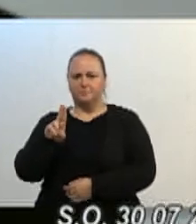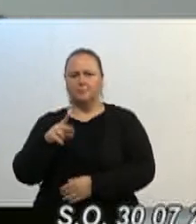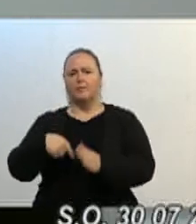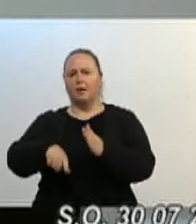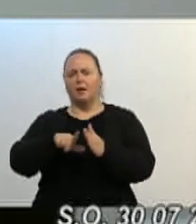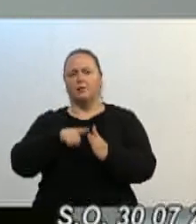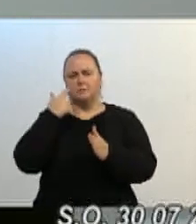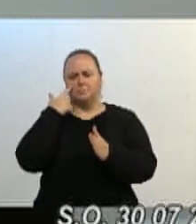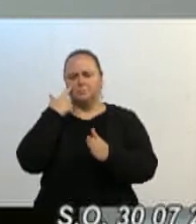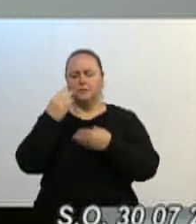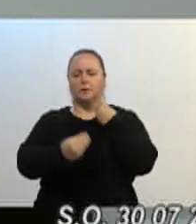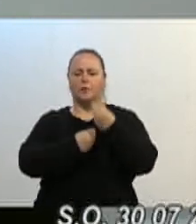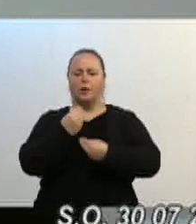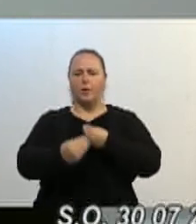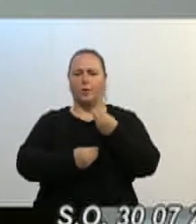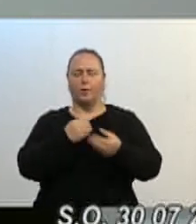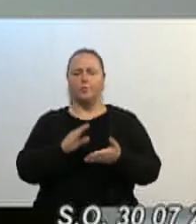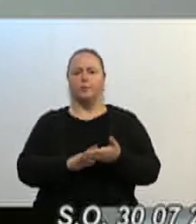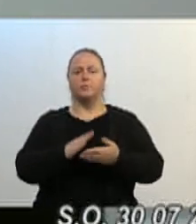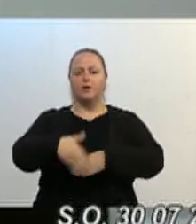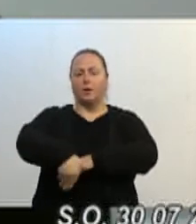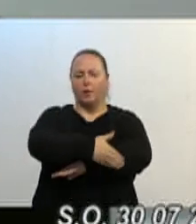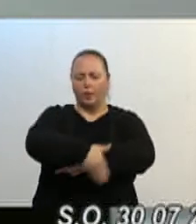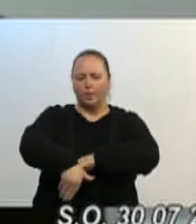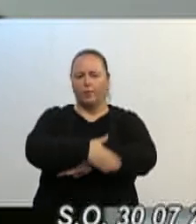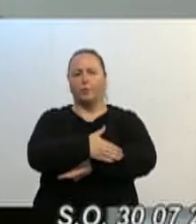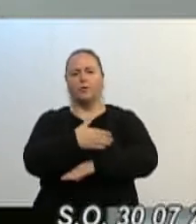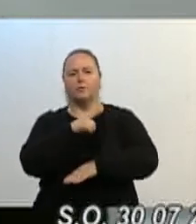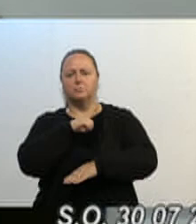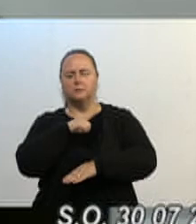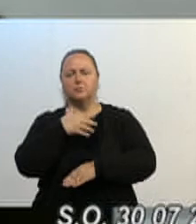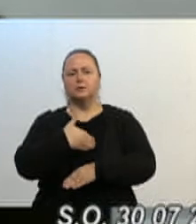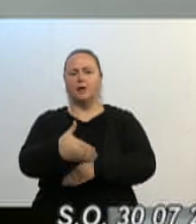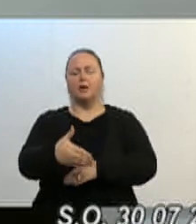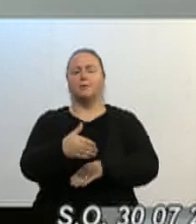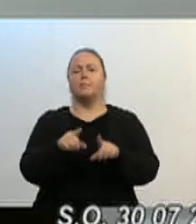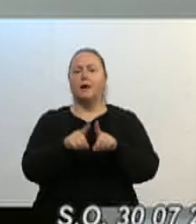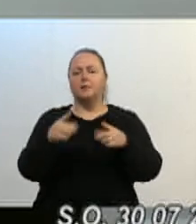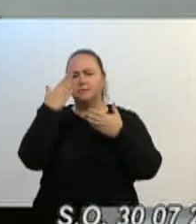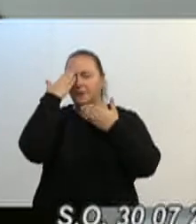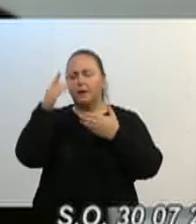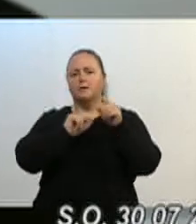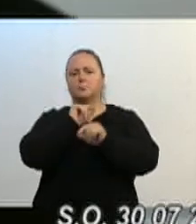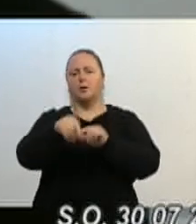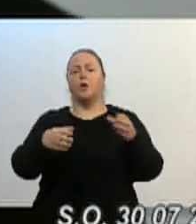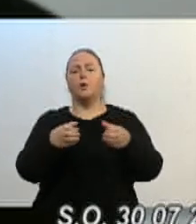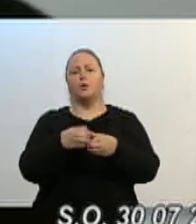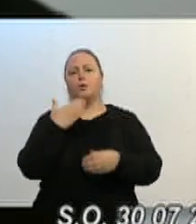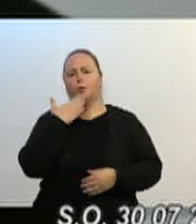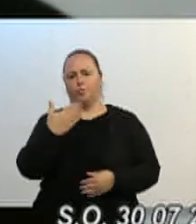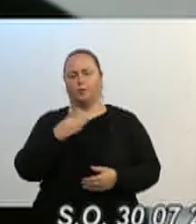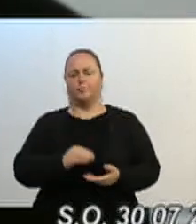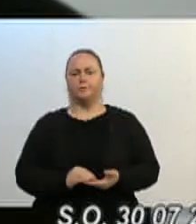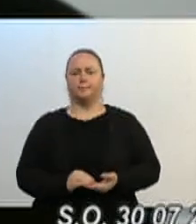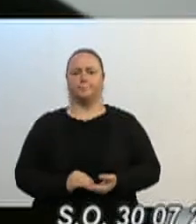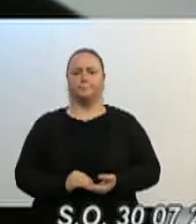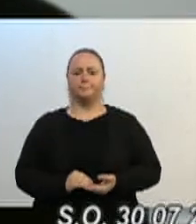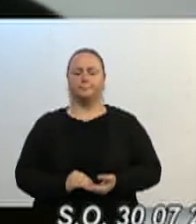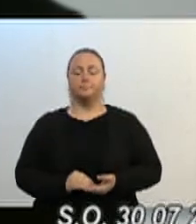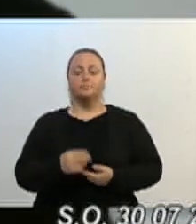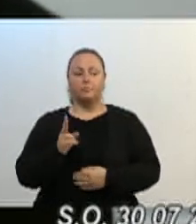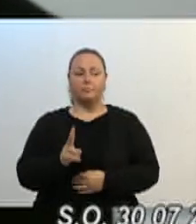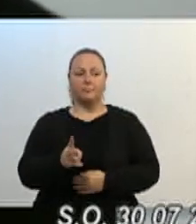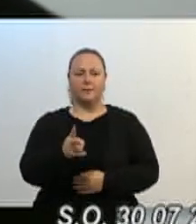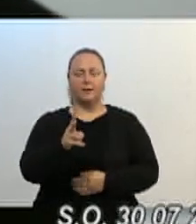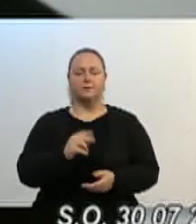ver essa rua pavimentada, senhor Irineu, vai acontecer graças a vocês. Seguindo na tarde de hoje, na manhã de hoje,